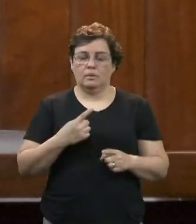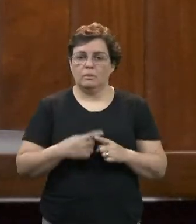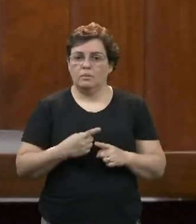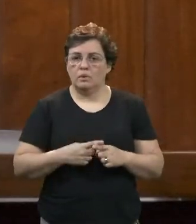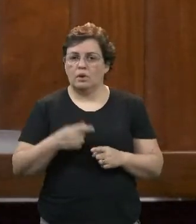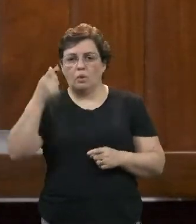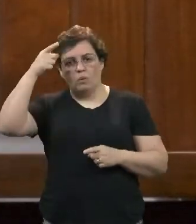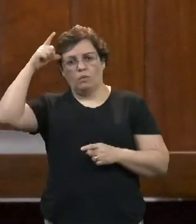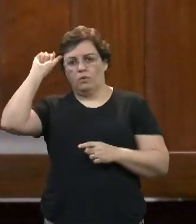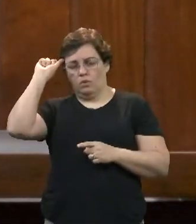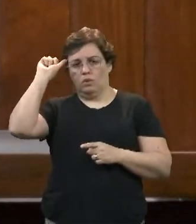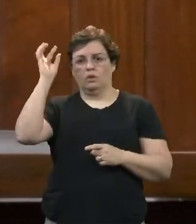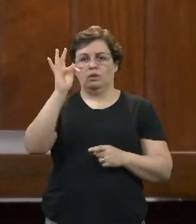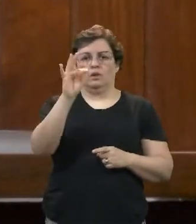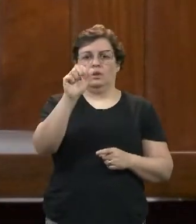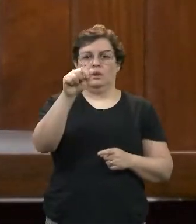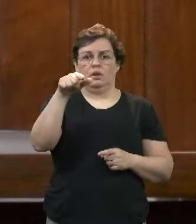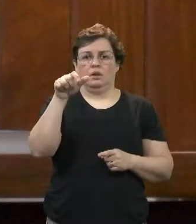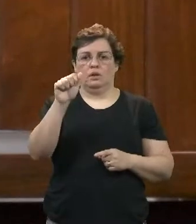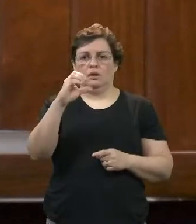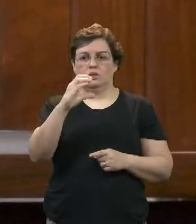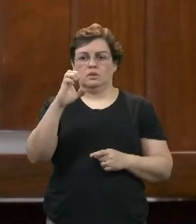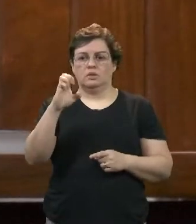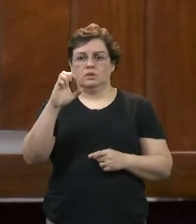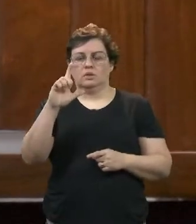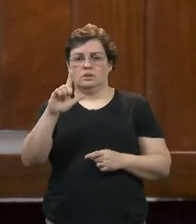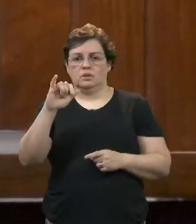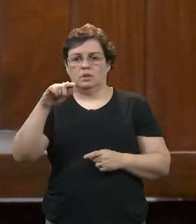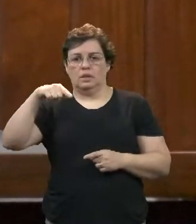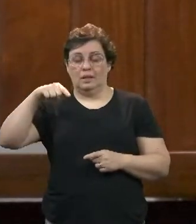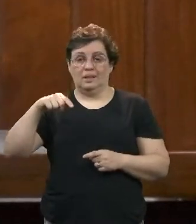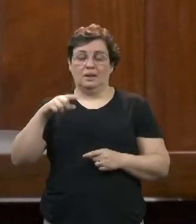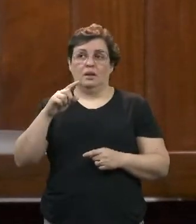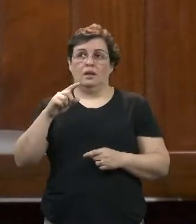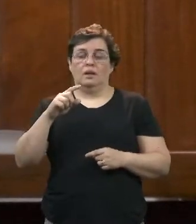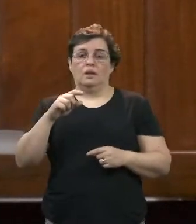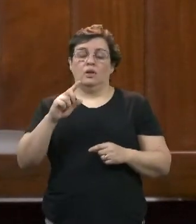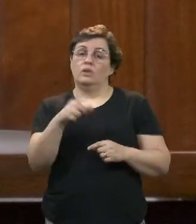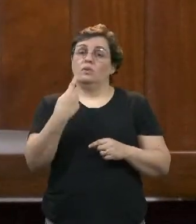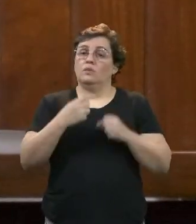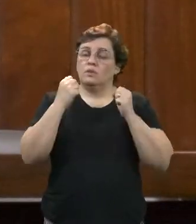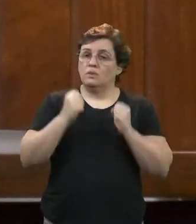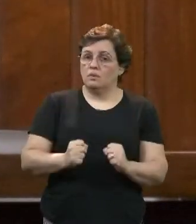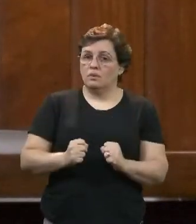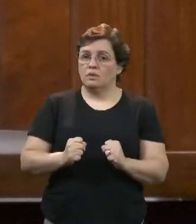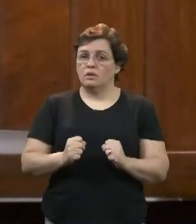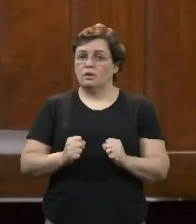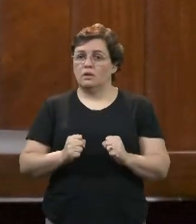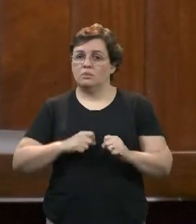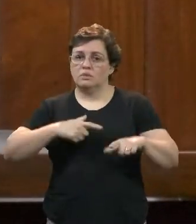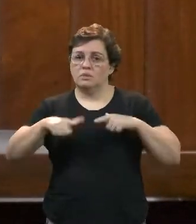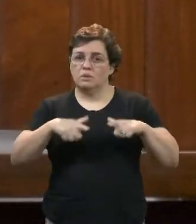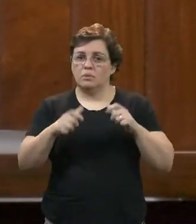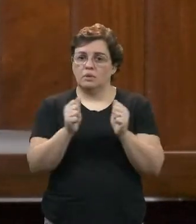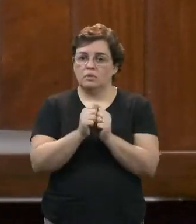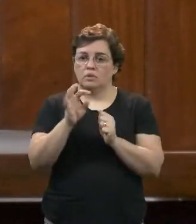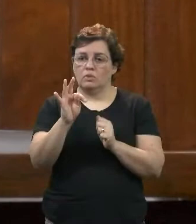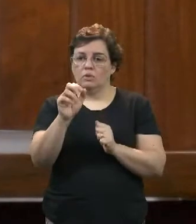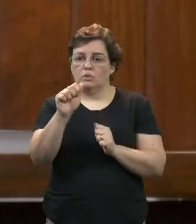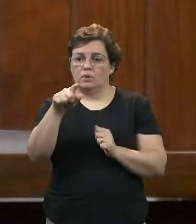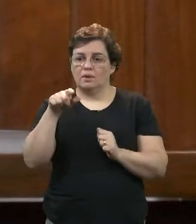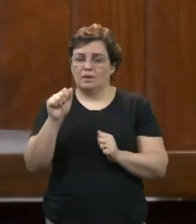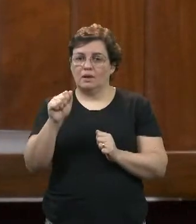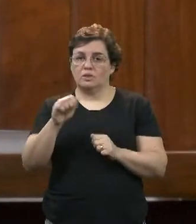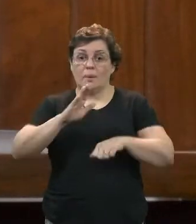Selic, há a possibilidade de operarmos com taxa inferior ao que já vem sendo feito recentemente que já estão baixas. Essas